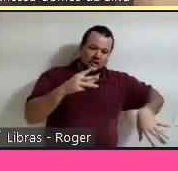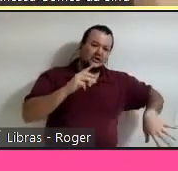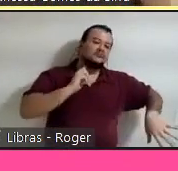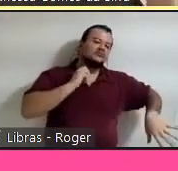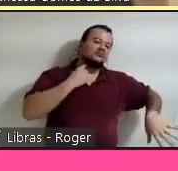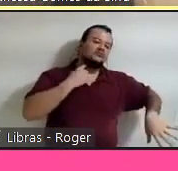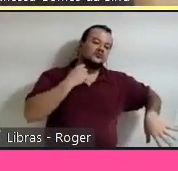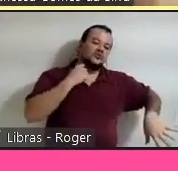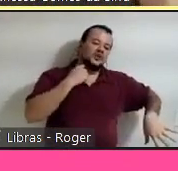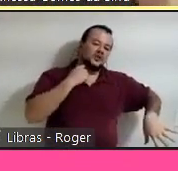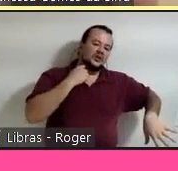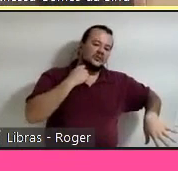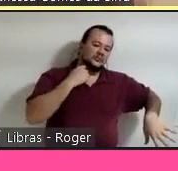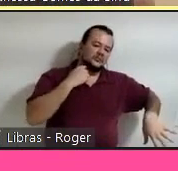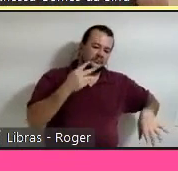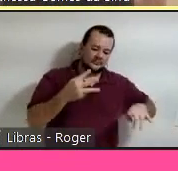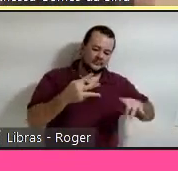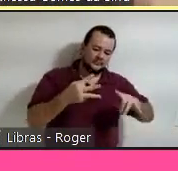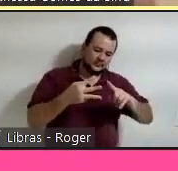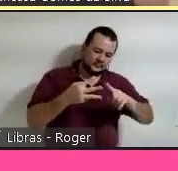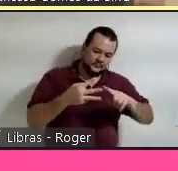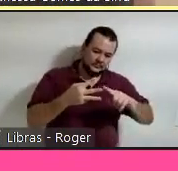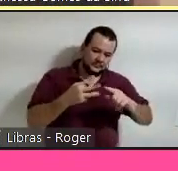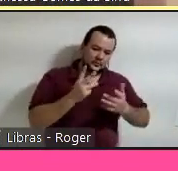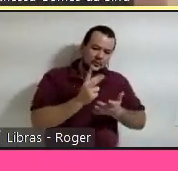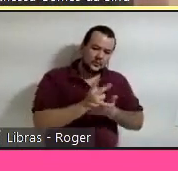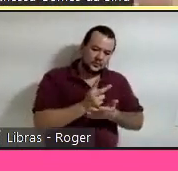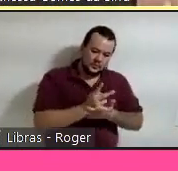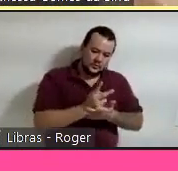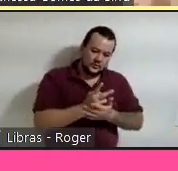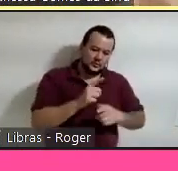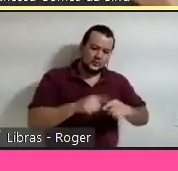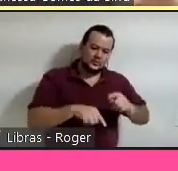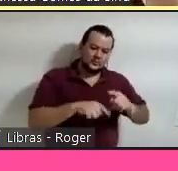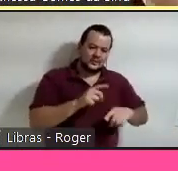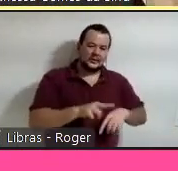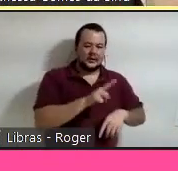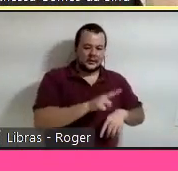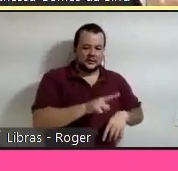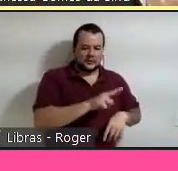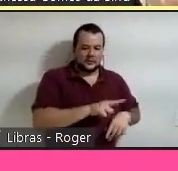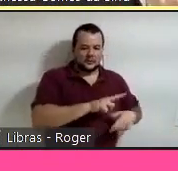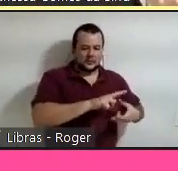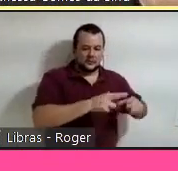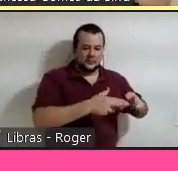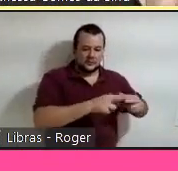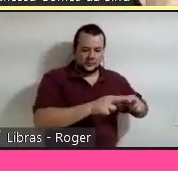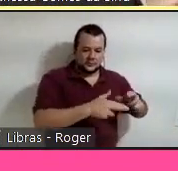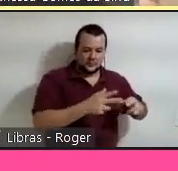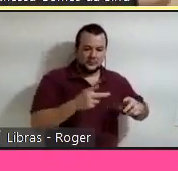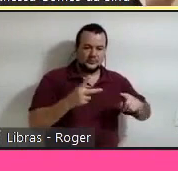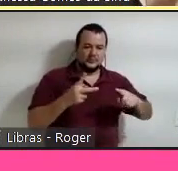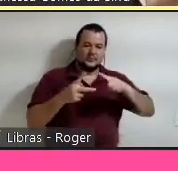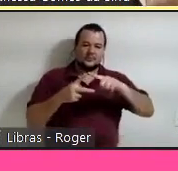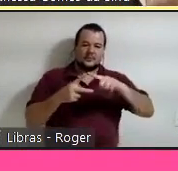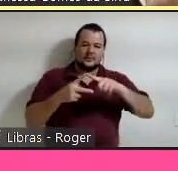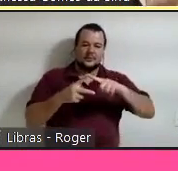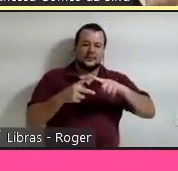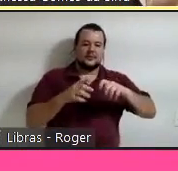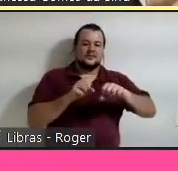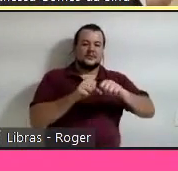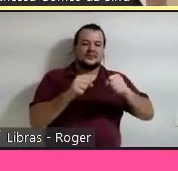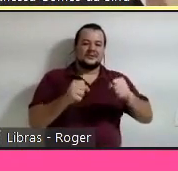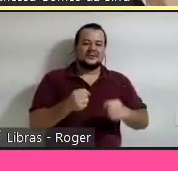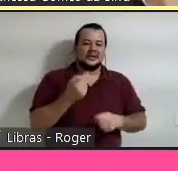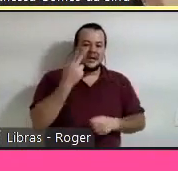a gente mantém os materiais e produtos em circulação pelo máximo tempo possível e a gente regenera sistemas naturais para sustentar tudo